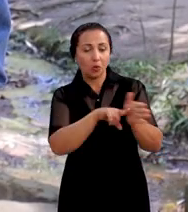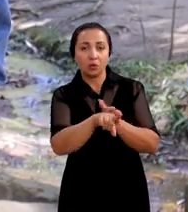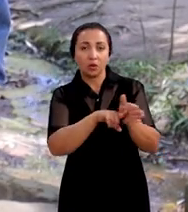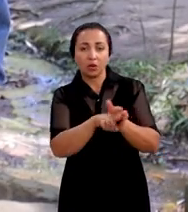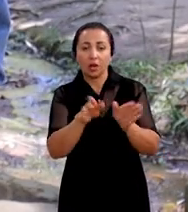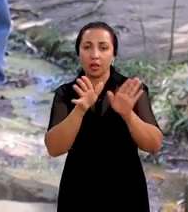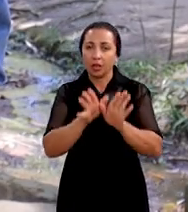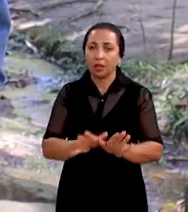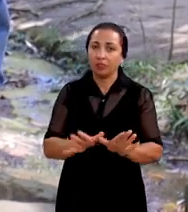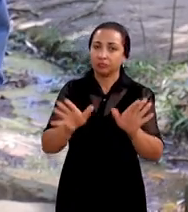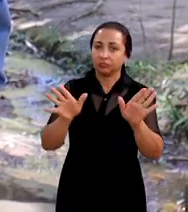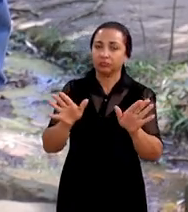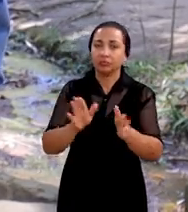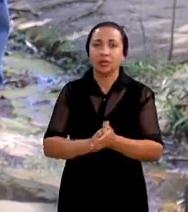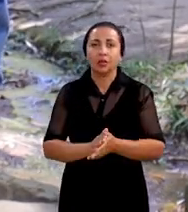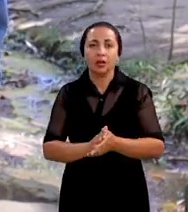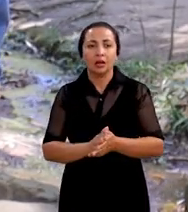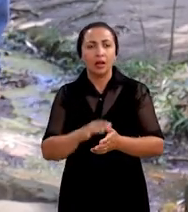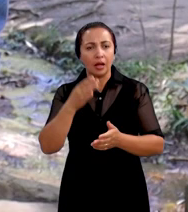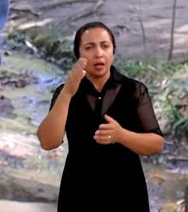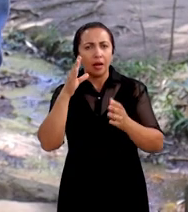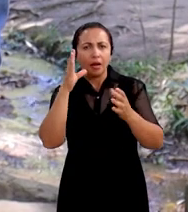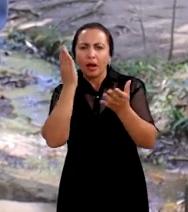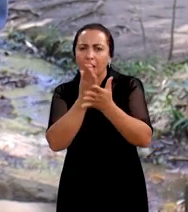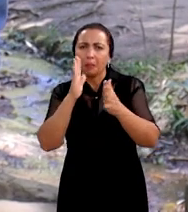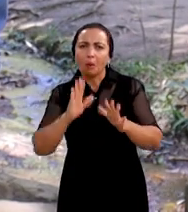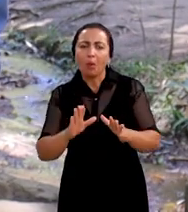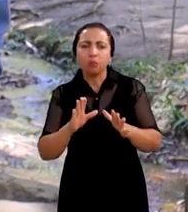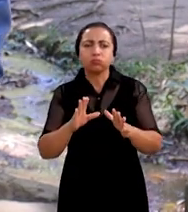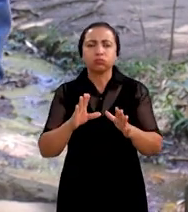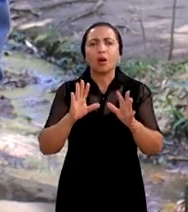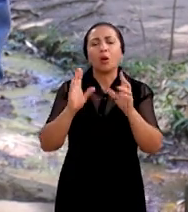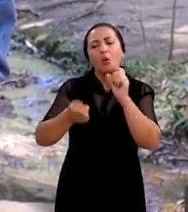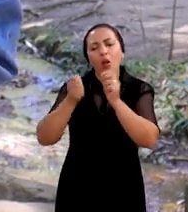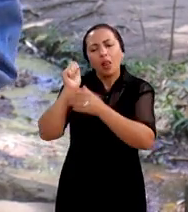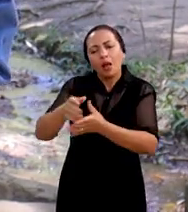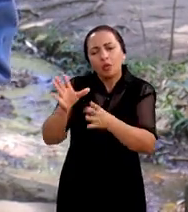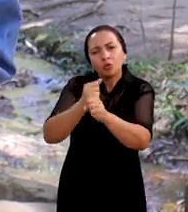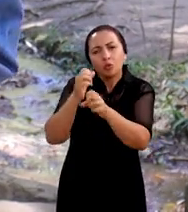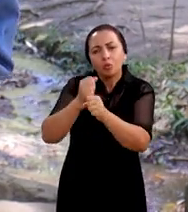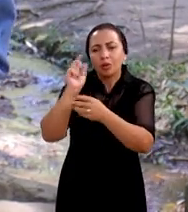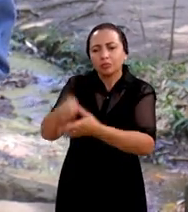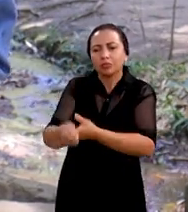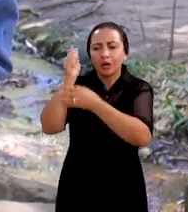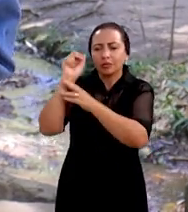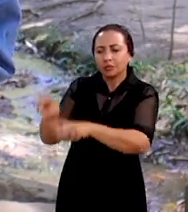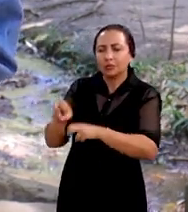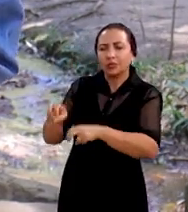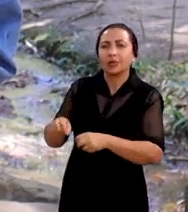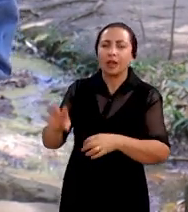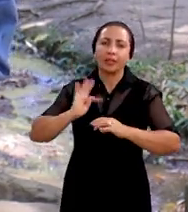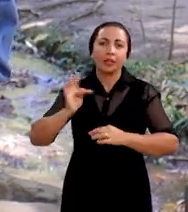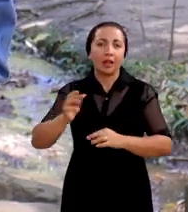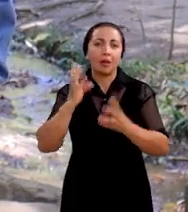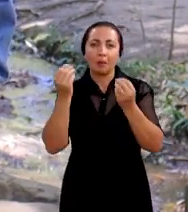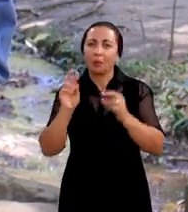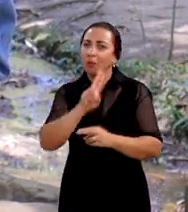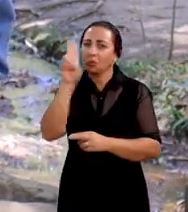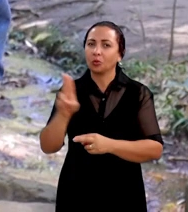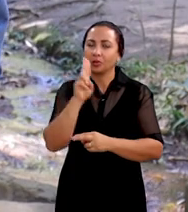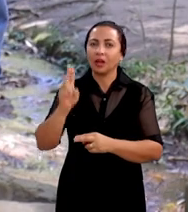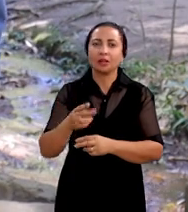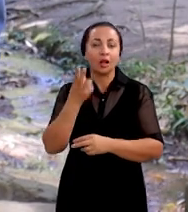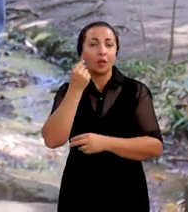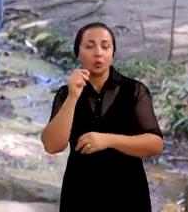Pesquisadores da Universidade Federal do Ceará concluíram o levantamento sobre a pesca de curral, uma técnica muito utilizada na região